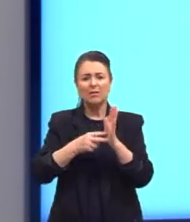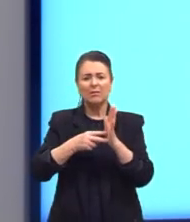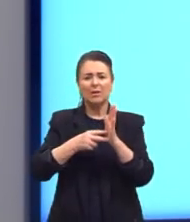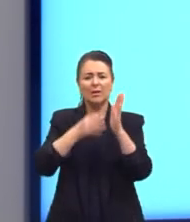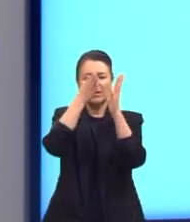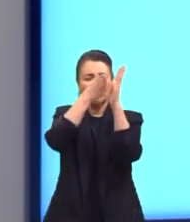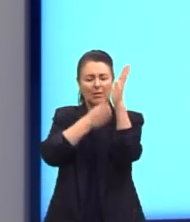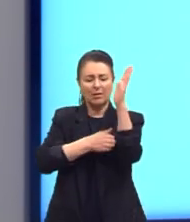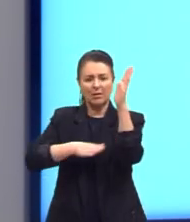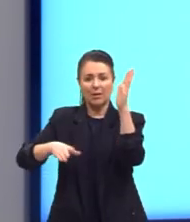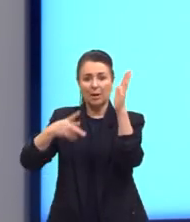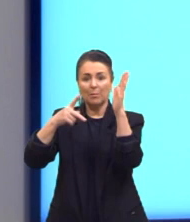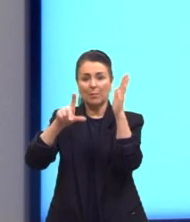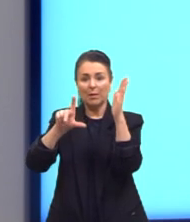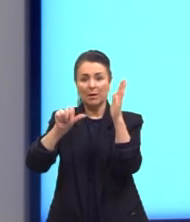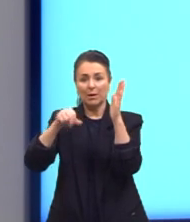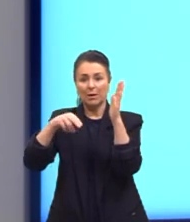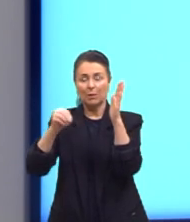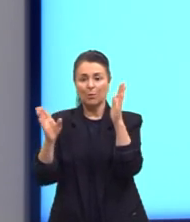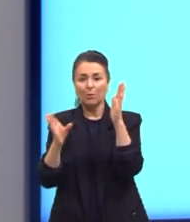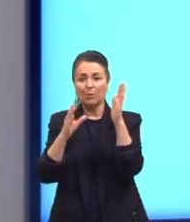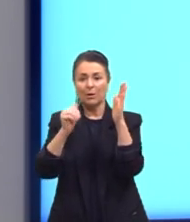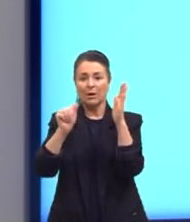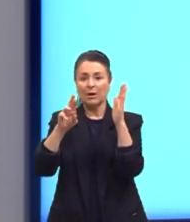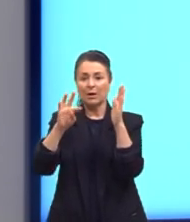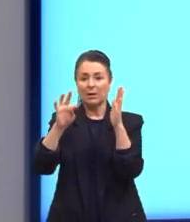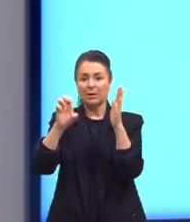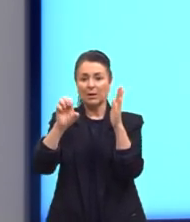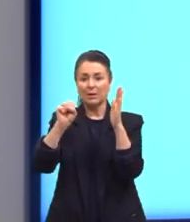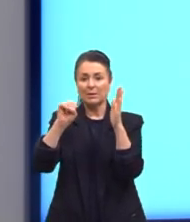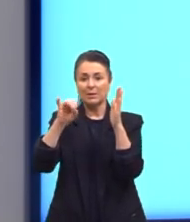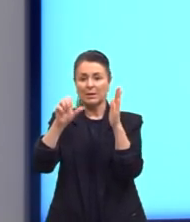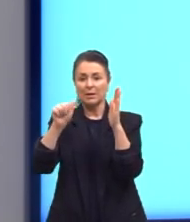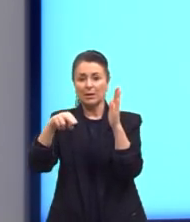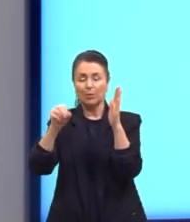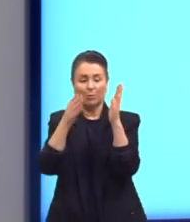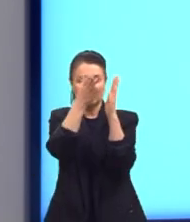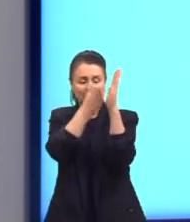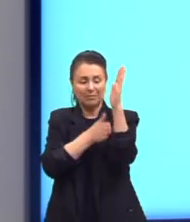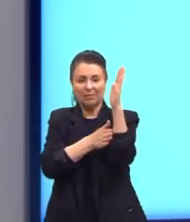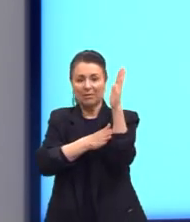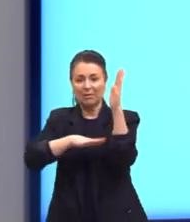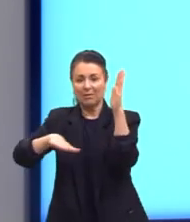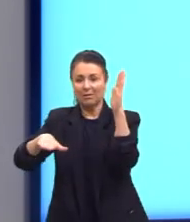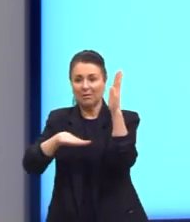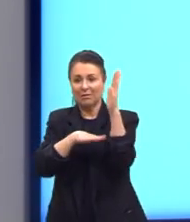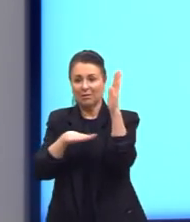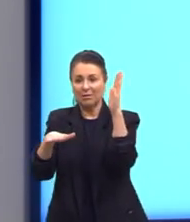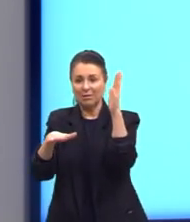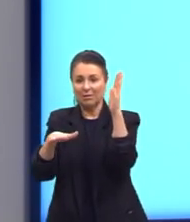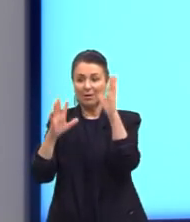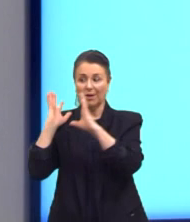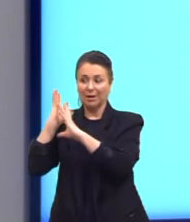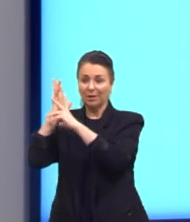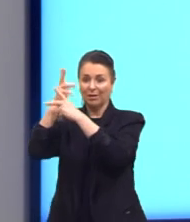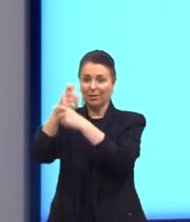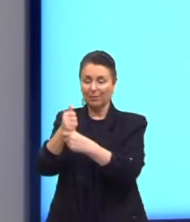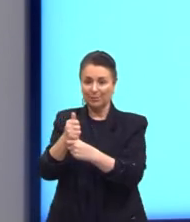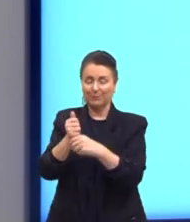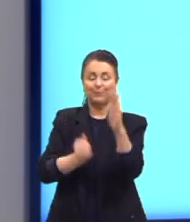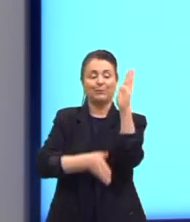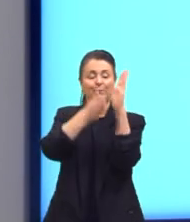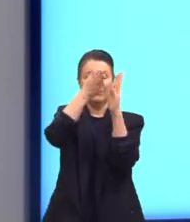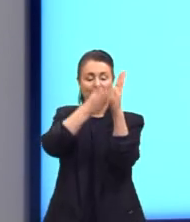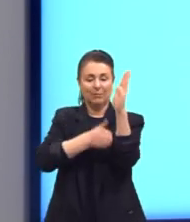Porque a gente está mostrando as funções no plano, né? Mas o que seria o plano cartesiano? Só para a gente retomar. Então, plano